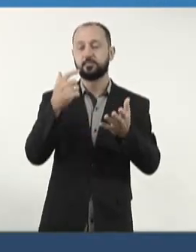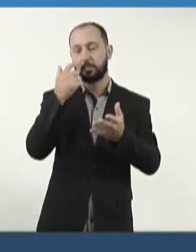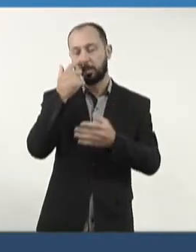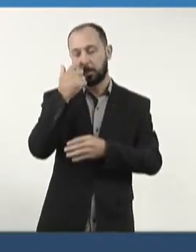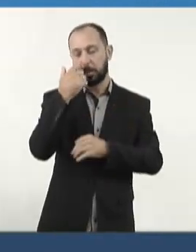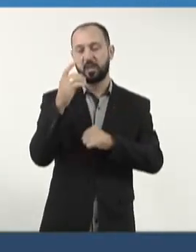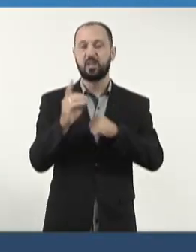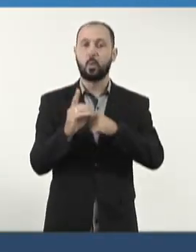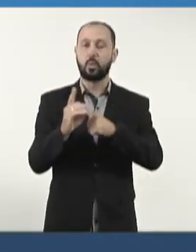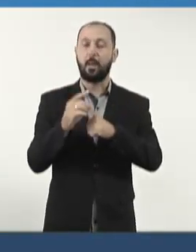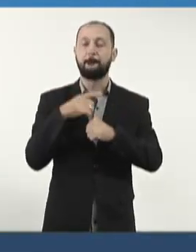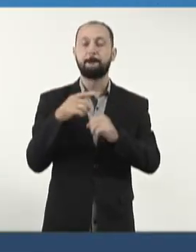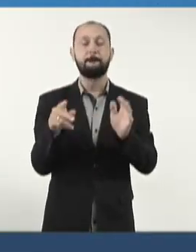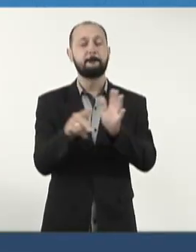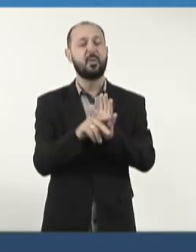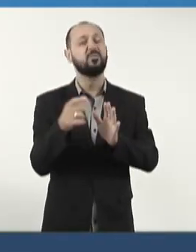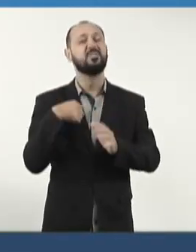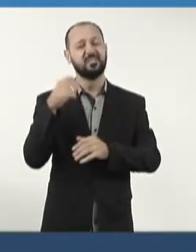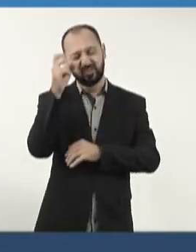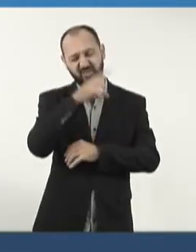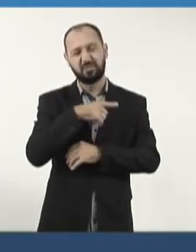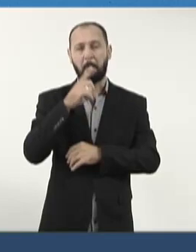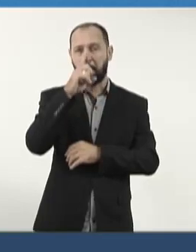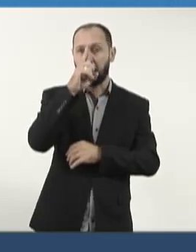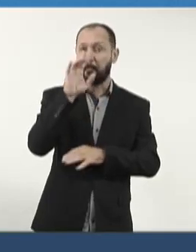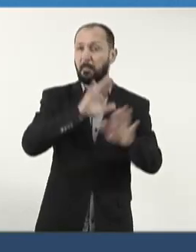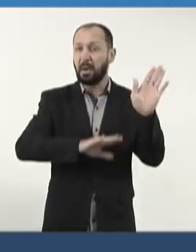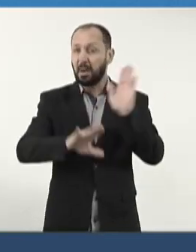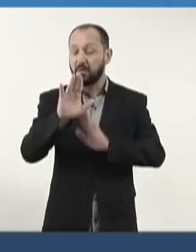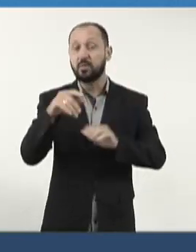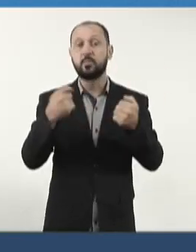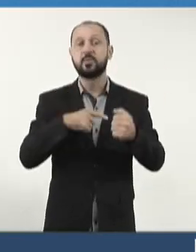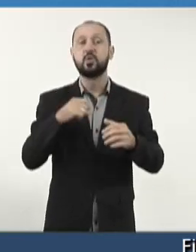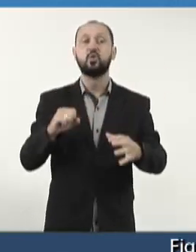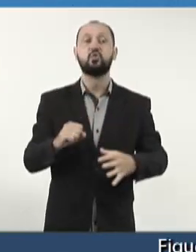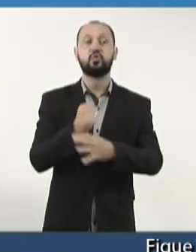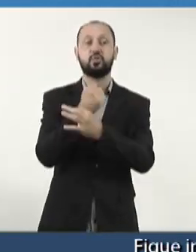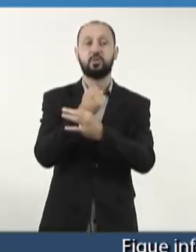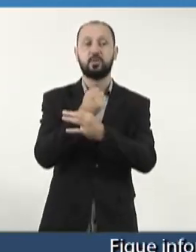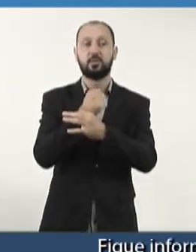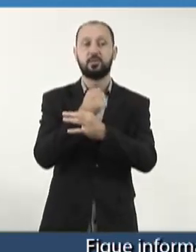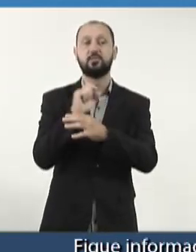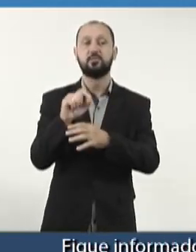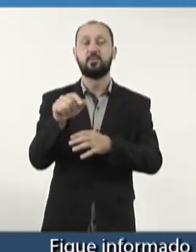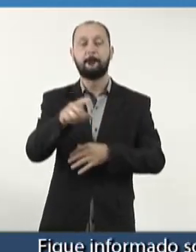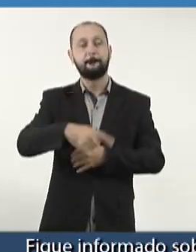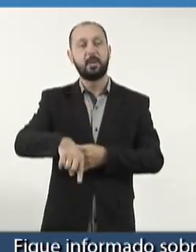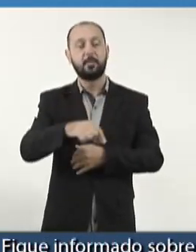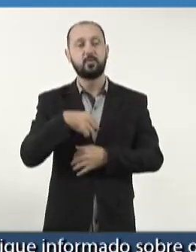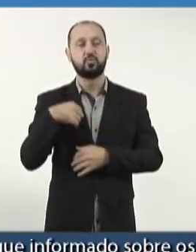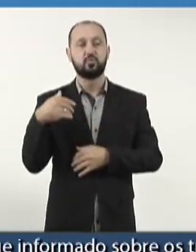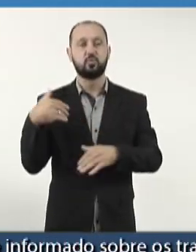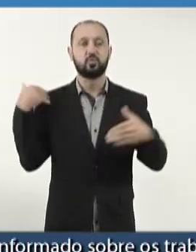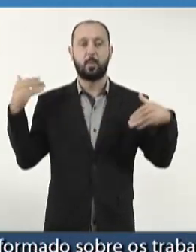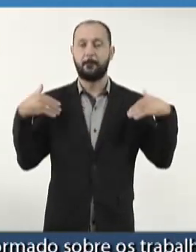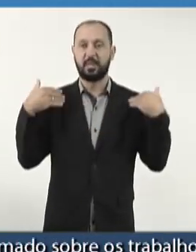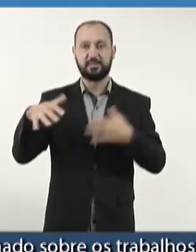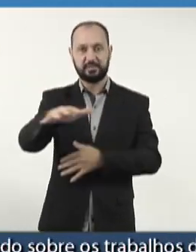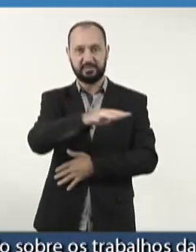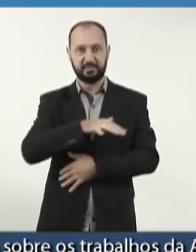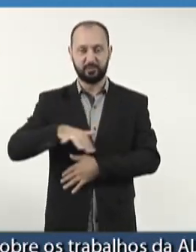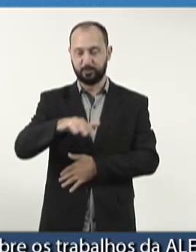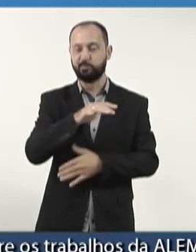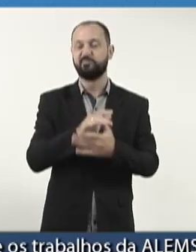Deodápolis. É um trecho ali bastante perigoso e que nós precisamos garantir, portanto, segurança aos que trafegam por aquela região.